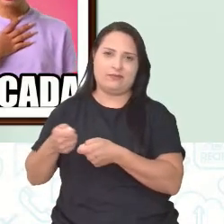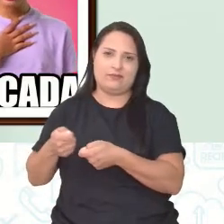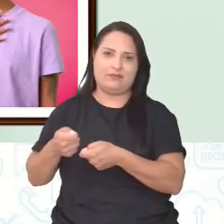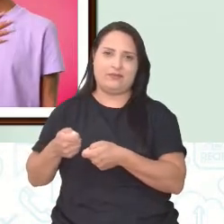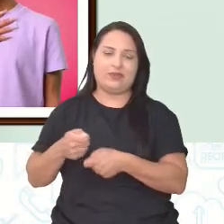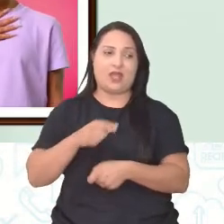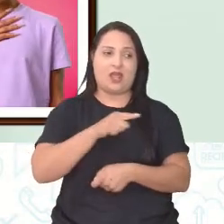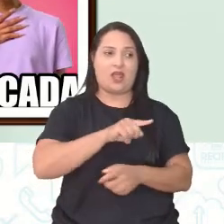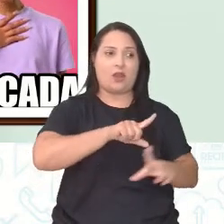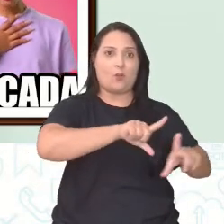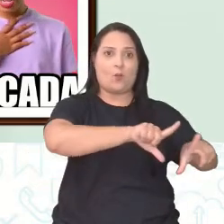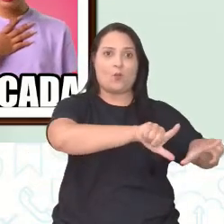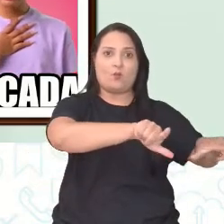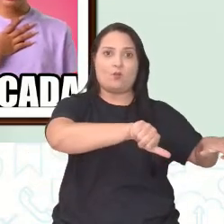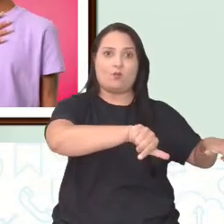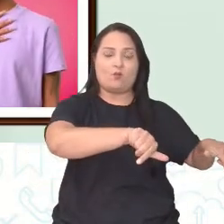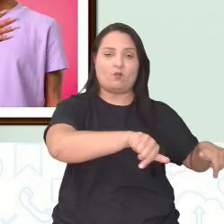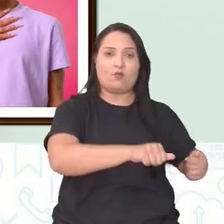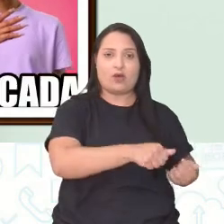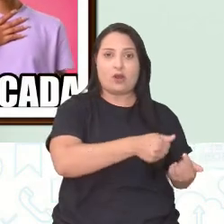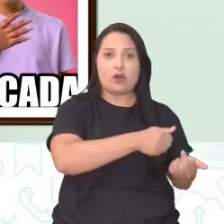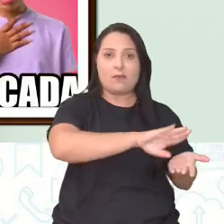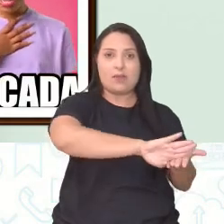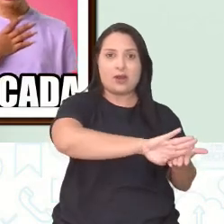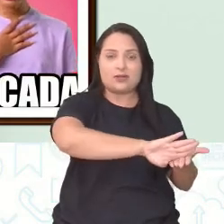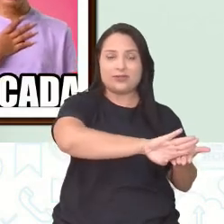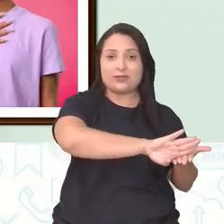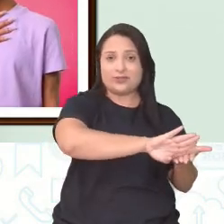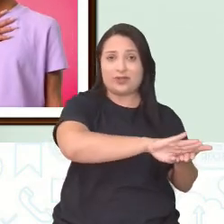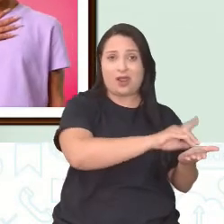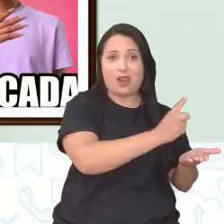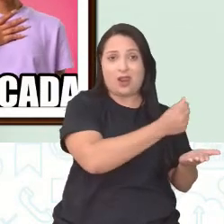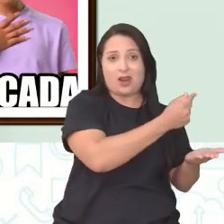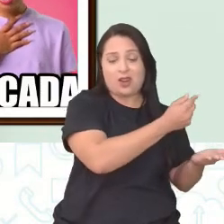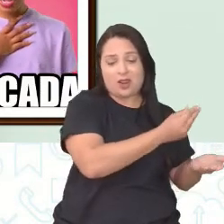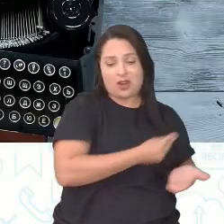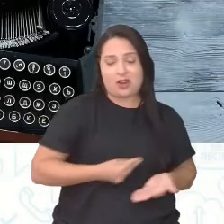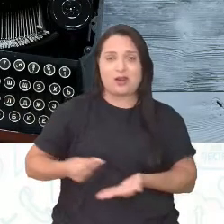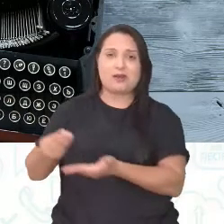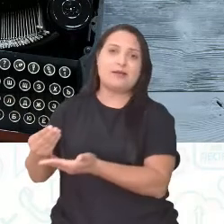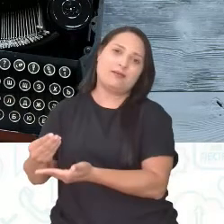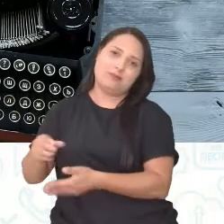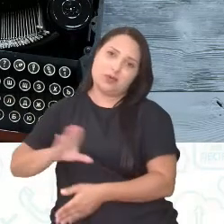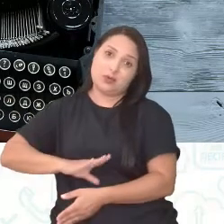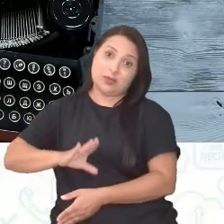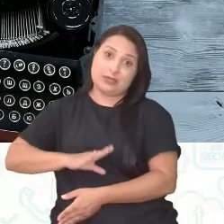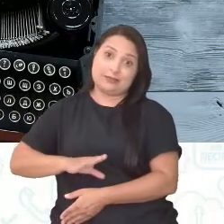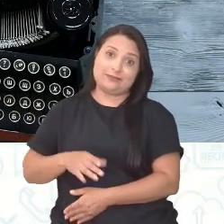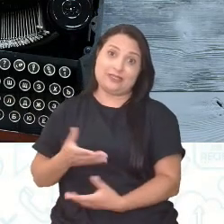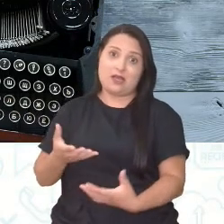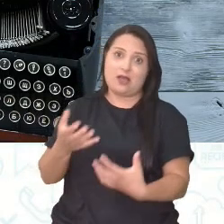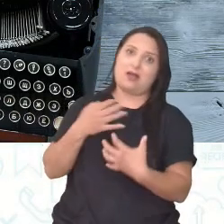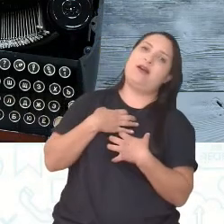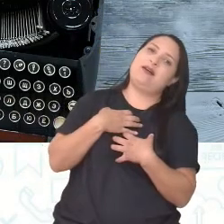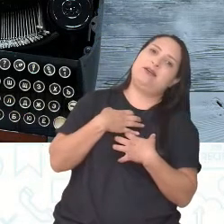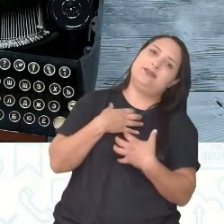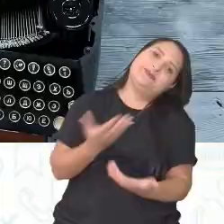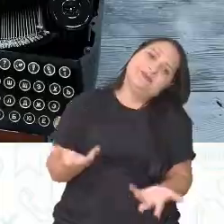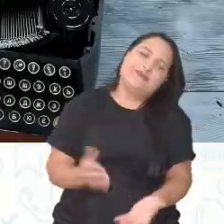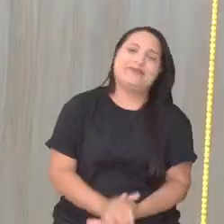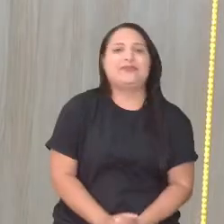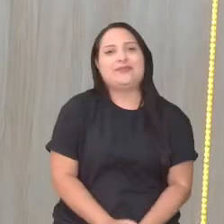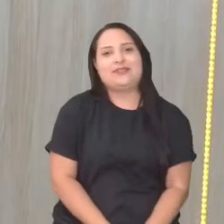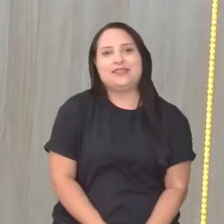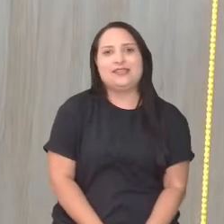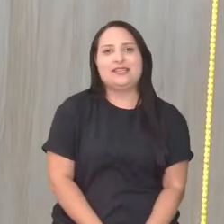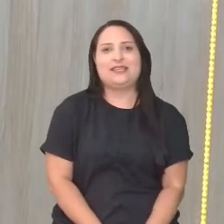esvazia os cofres do Banco lá do Brasil e leva o dinheiro todinho para Portugal. Chocada. Está vendo? E olha